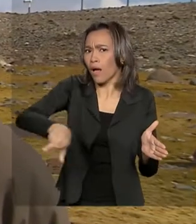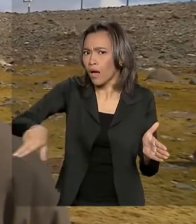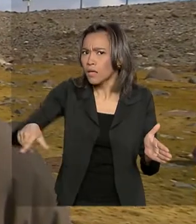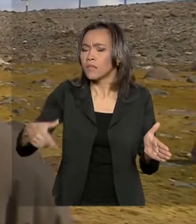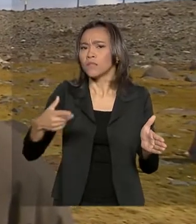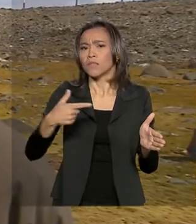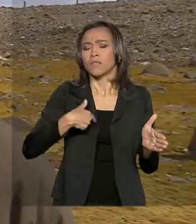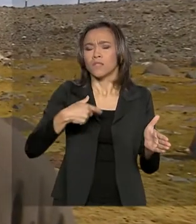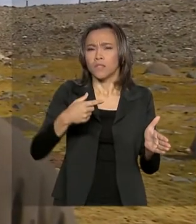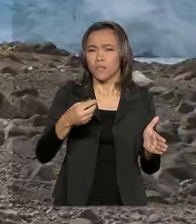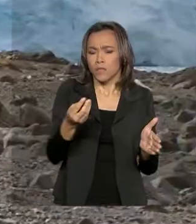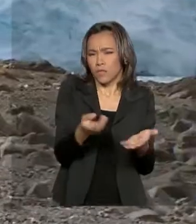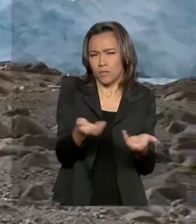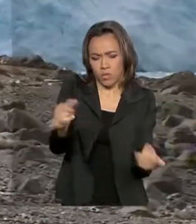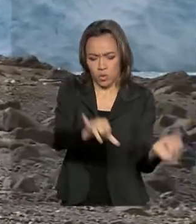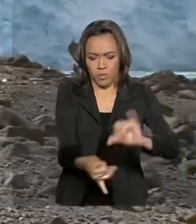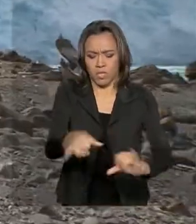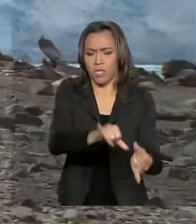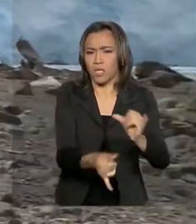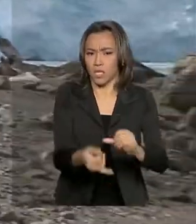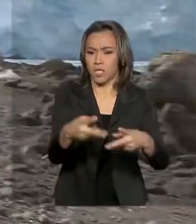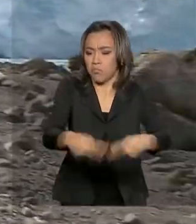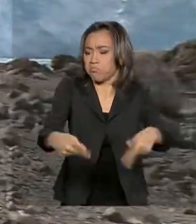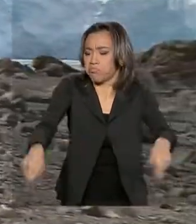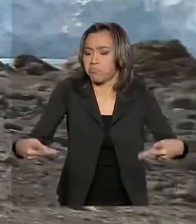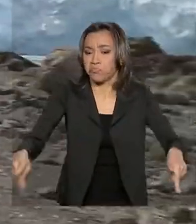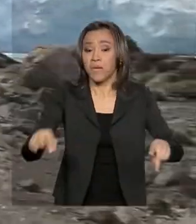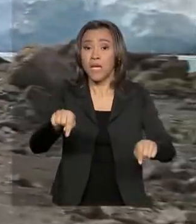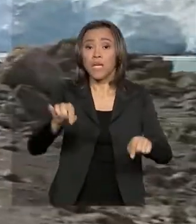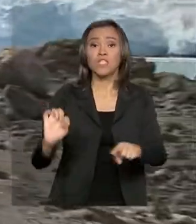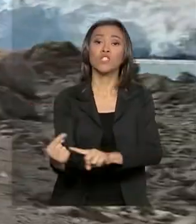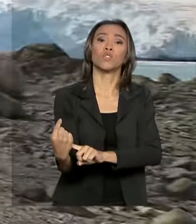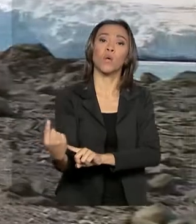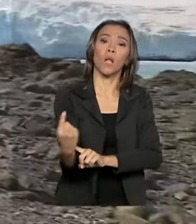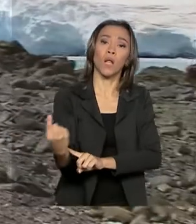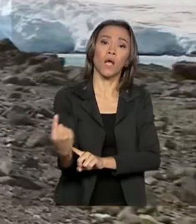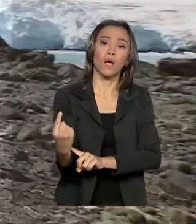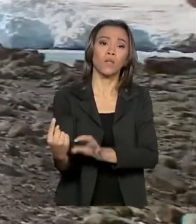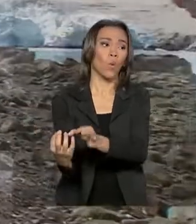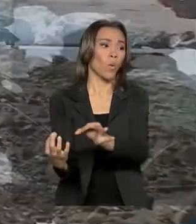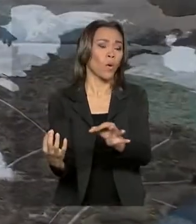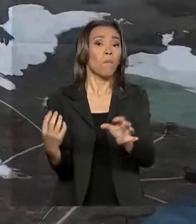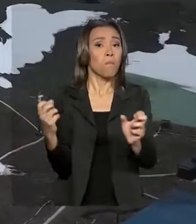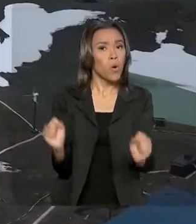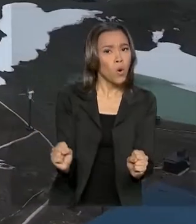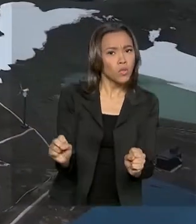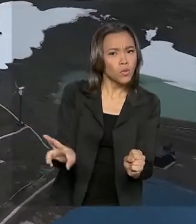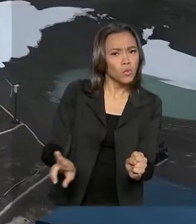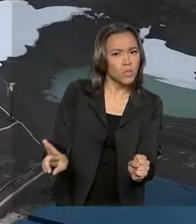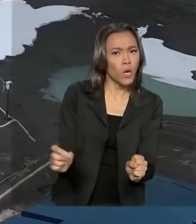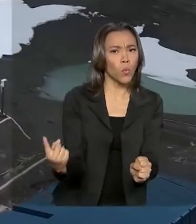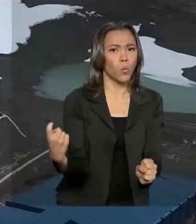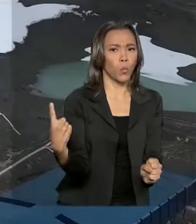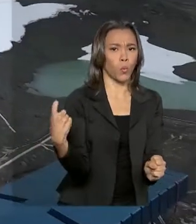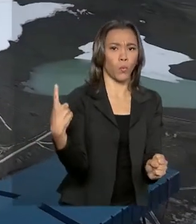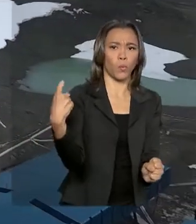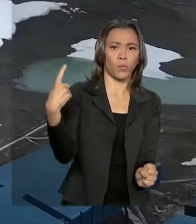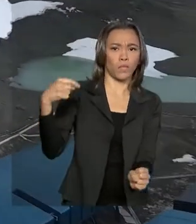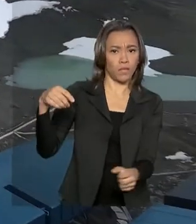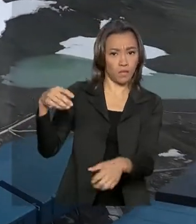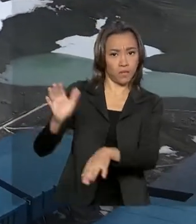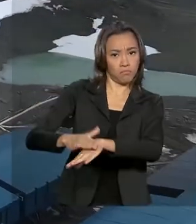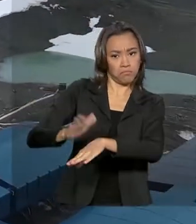produzem várias substâncias. Então, como eles estão isolados geograficamente, a pode ter vias metabólicas únicas produzidas por esses